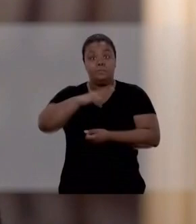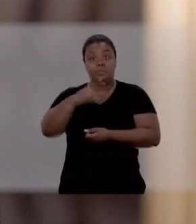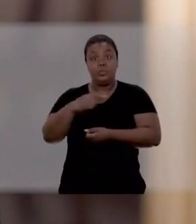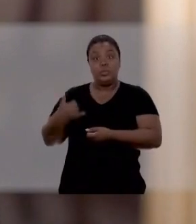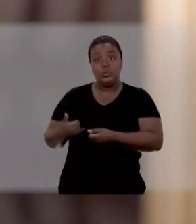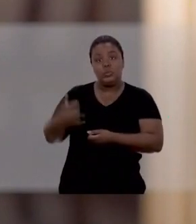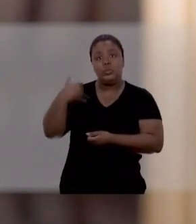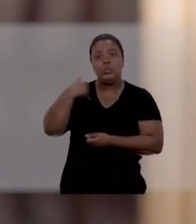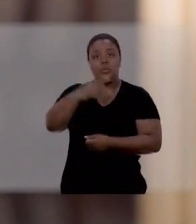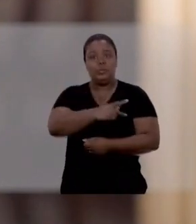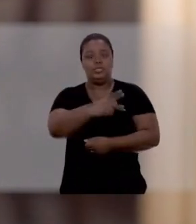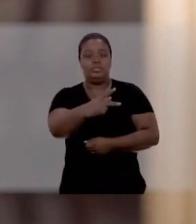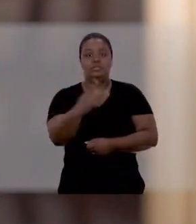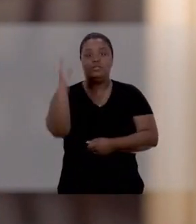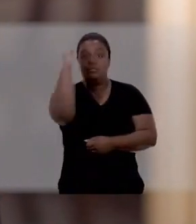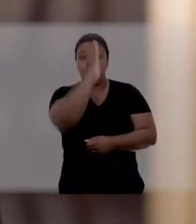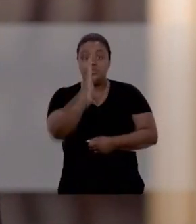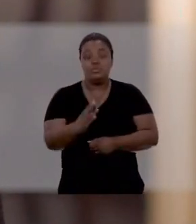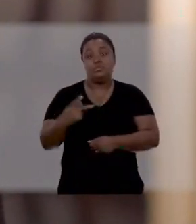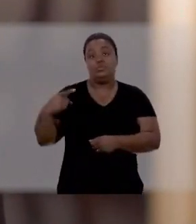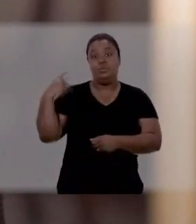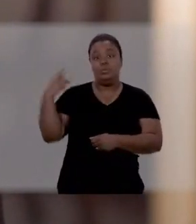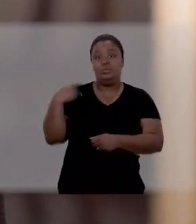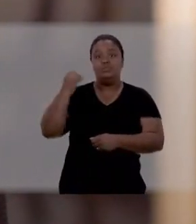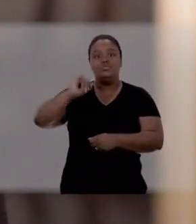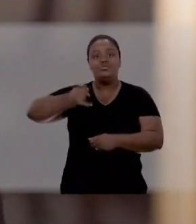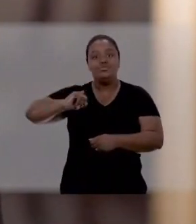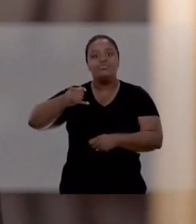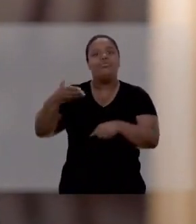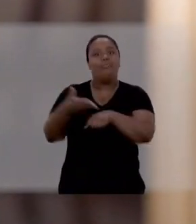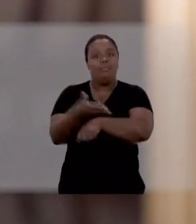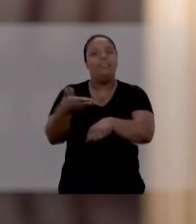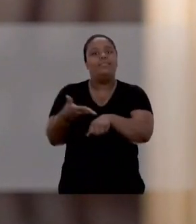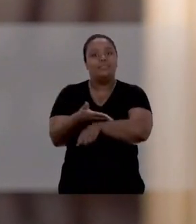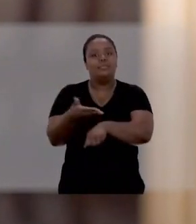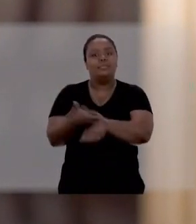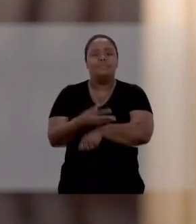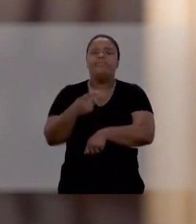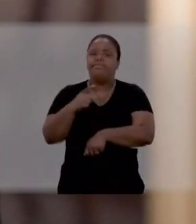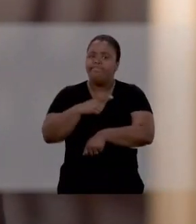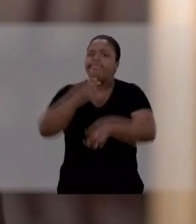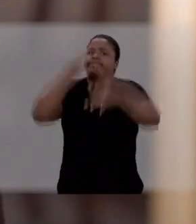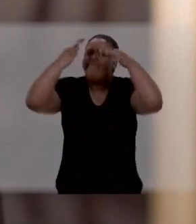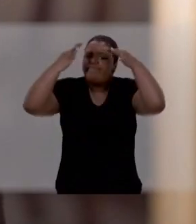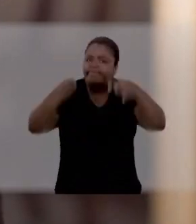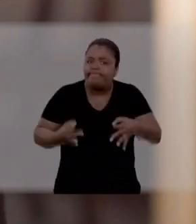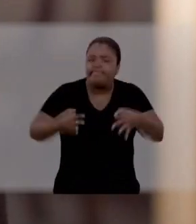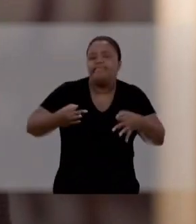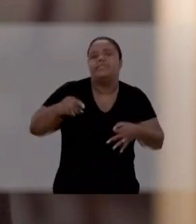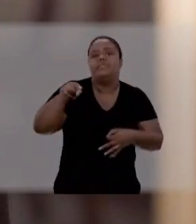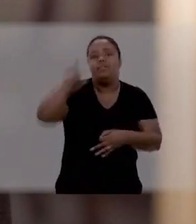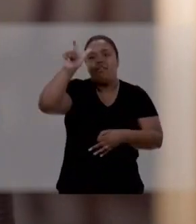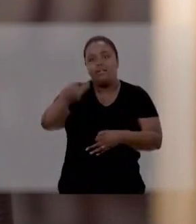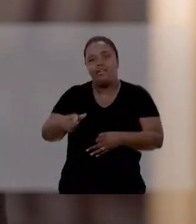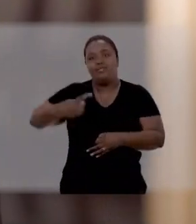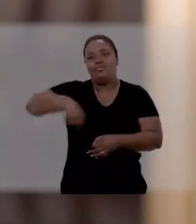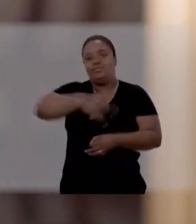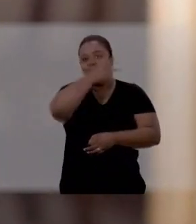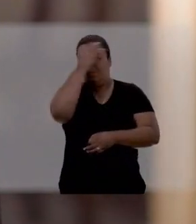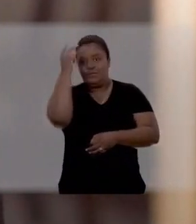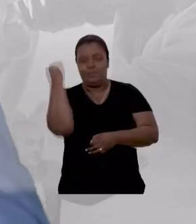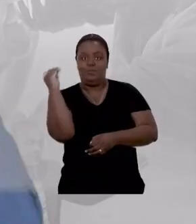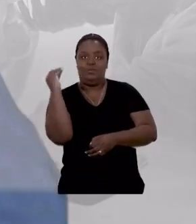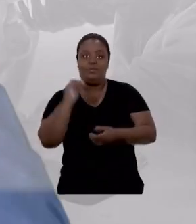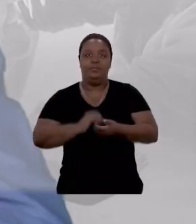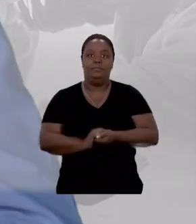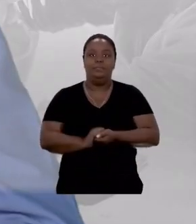orgulho de ser presidente nacional do partido que Juliana Brizola faz parte e ela será, com certeza, a nossa prefeita